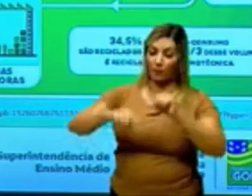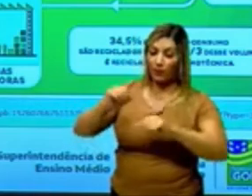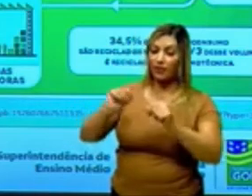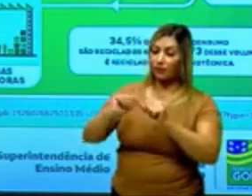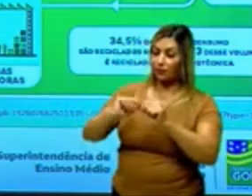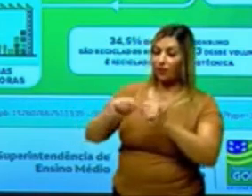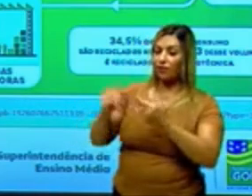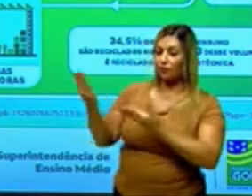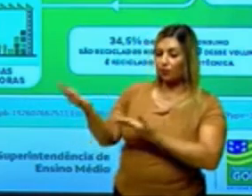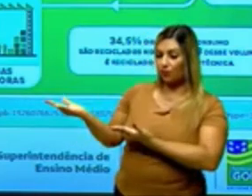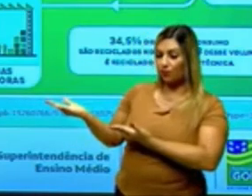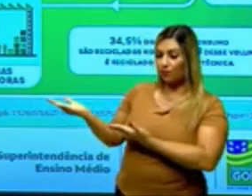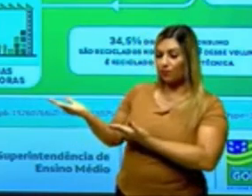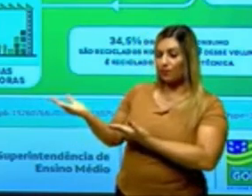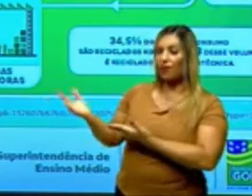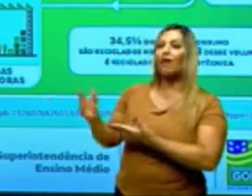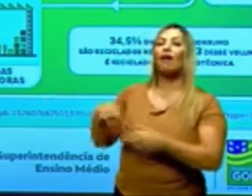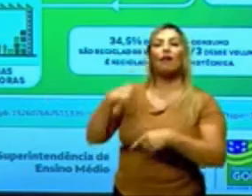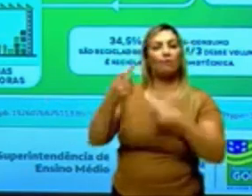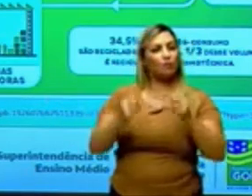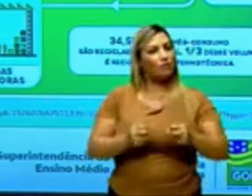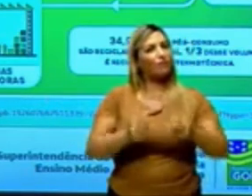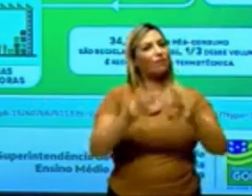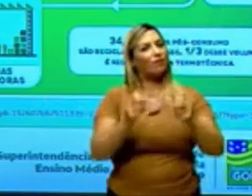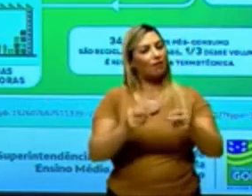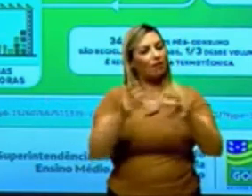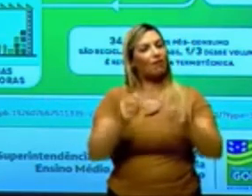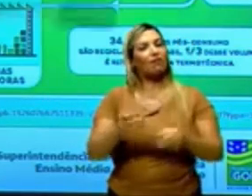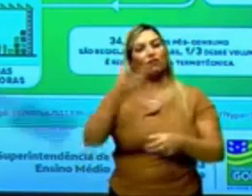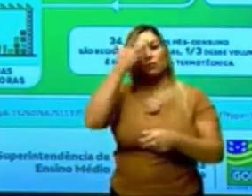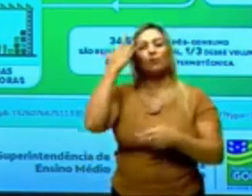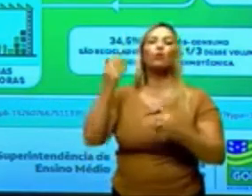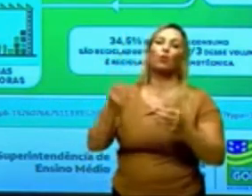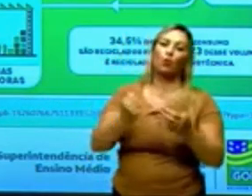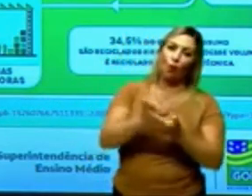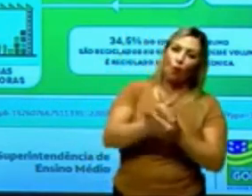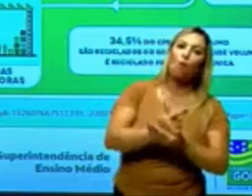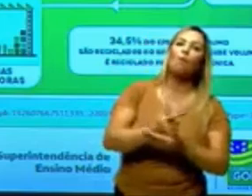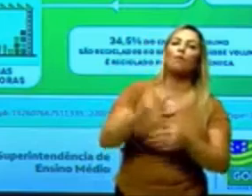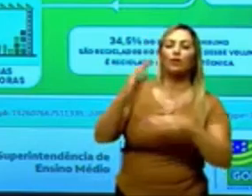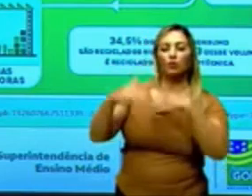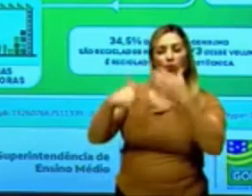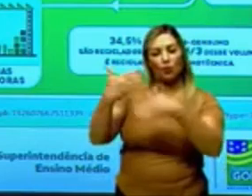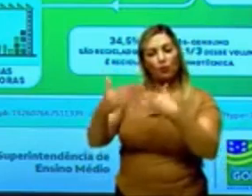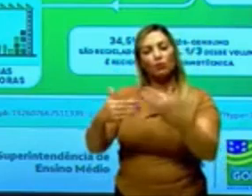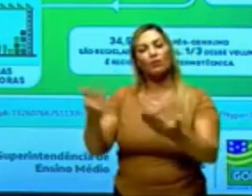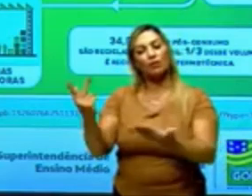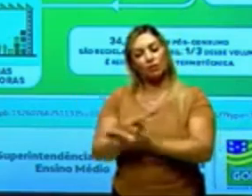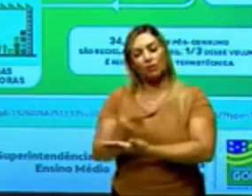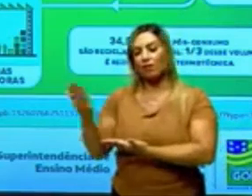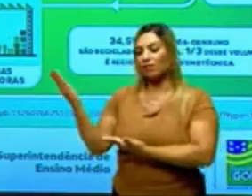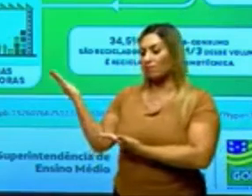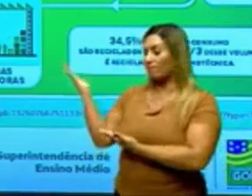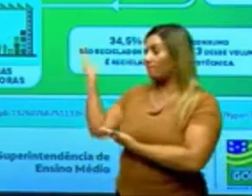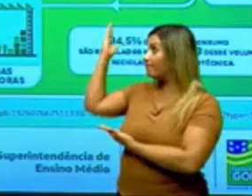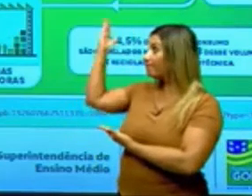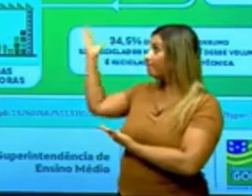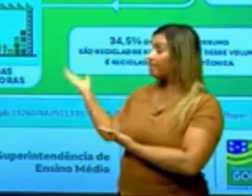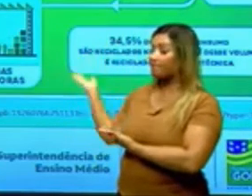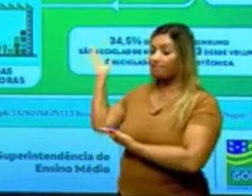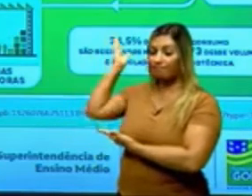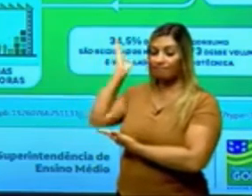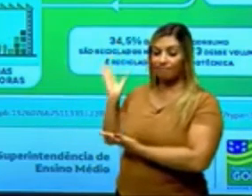e aí sim vai para o comércio. E do comércio chega no consumidor e nós temos todo esse processo ocorrendo, né? Sendo que quando eu falo em consumidor,